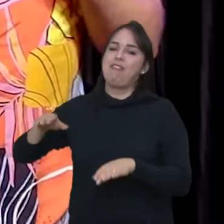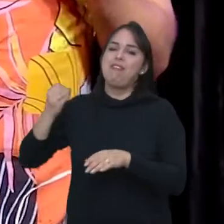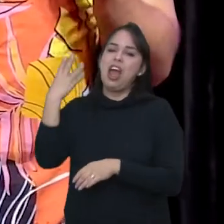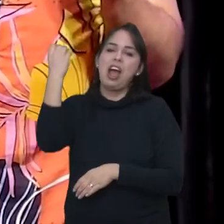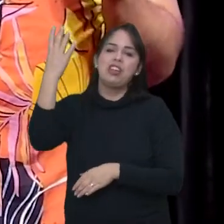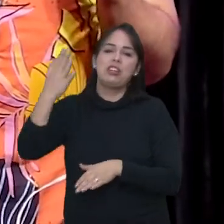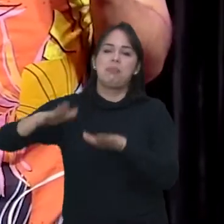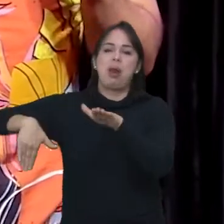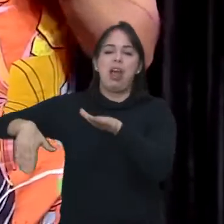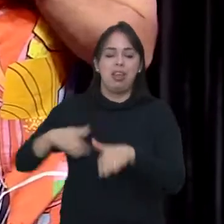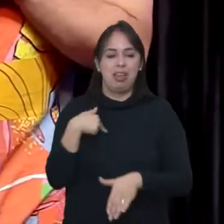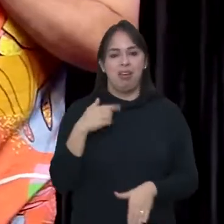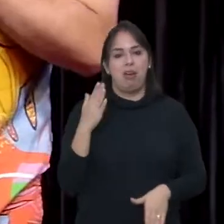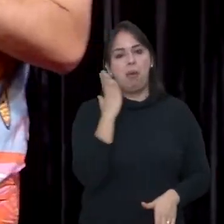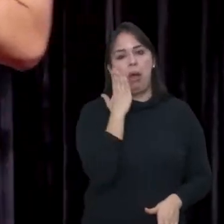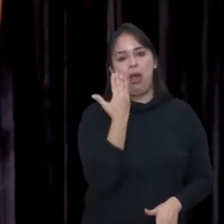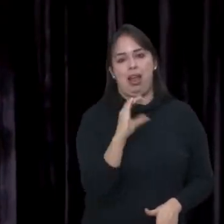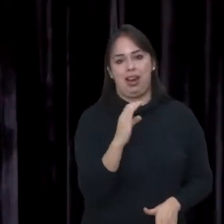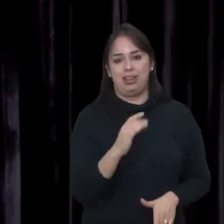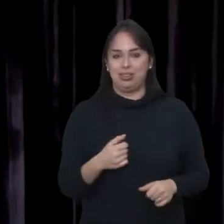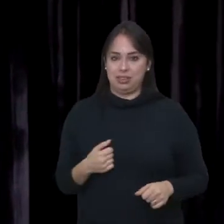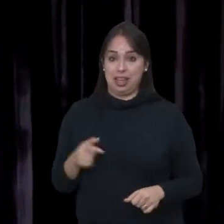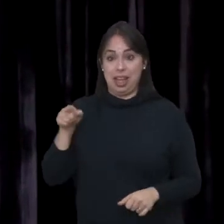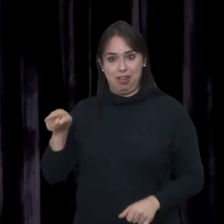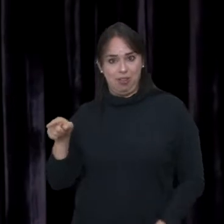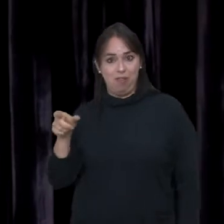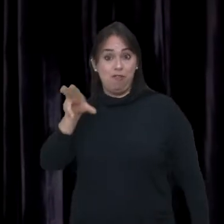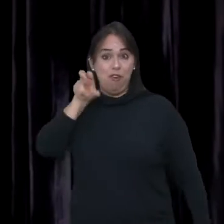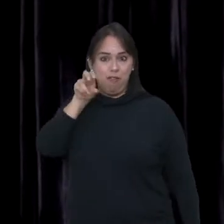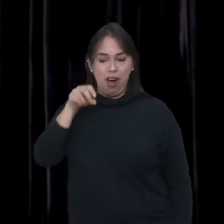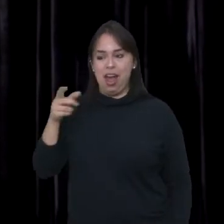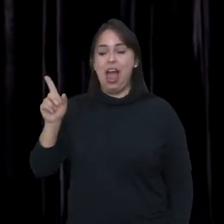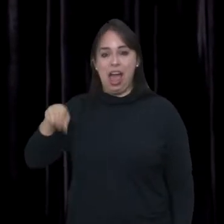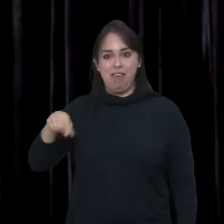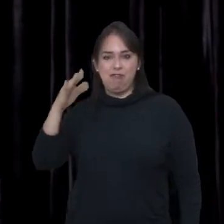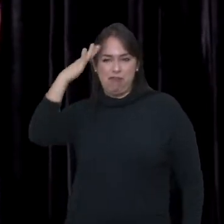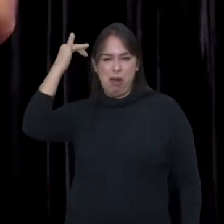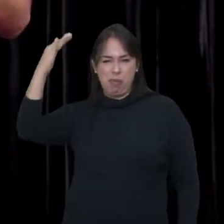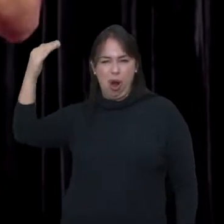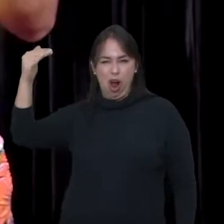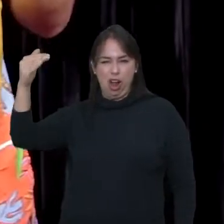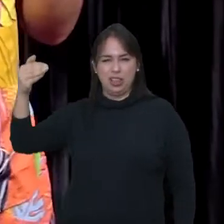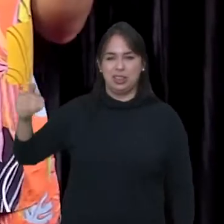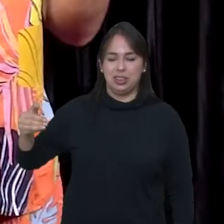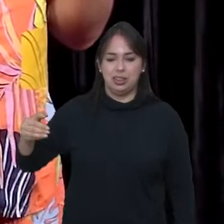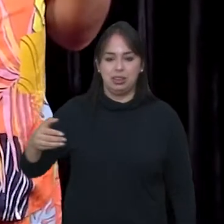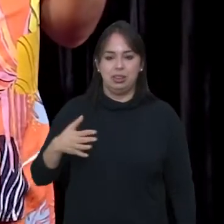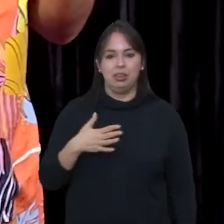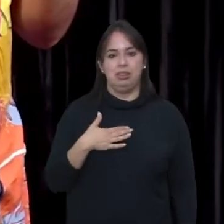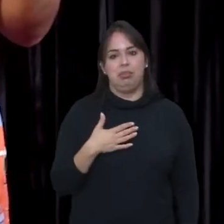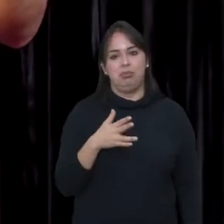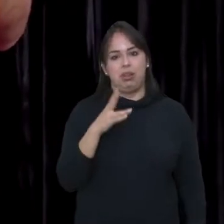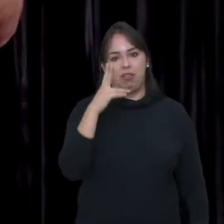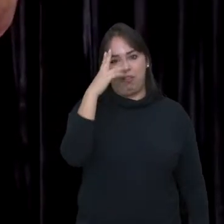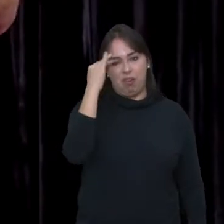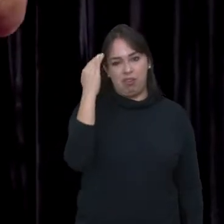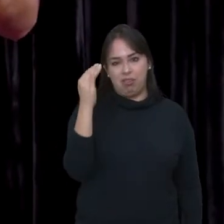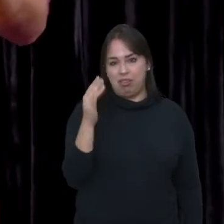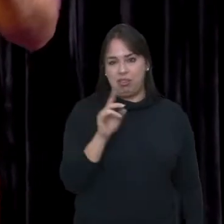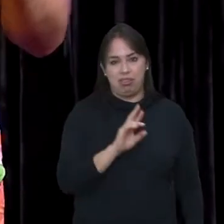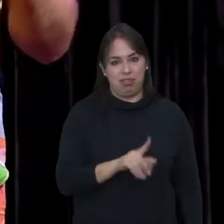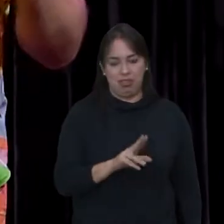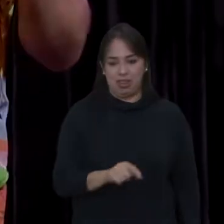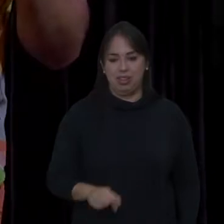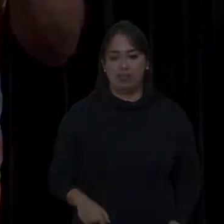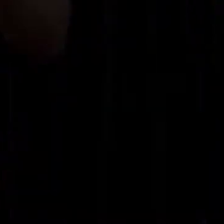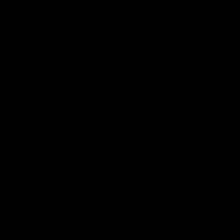Fernanda de Nauronha. Eu vou pra Caraguatatuba. Segundo motivo, o vô dele... Famoso. O mais famoso do Brasil, eu acho. Meu vô